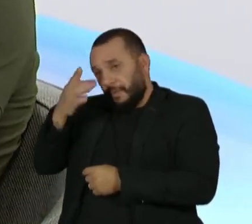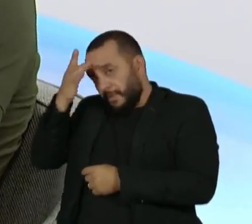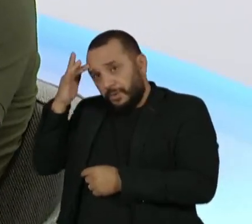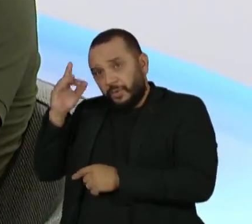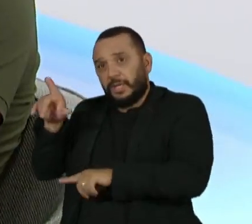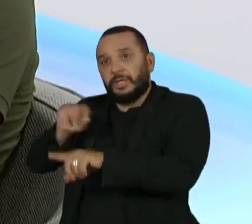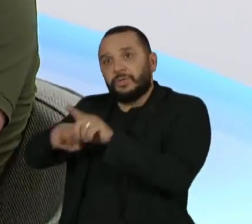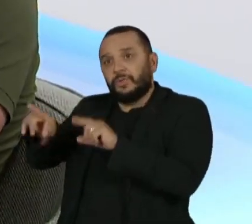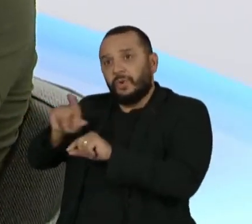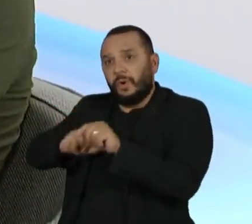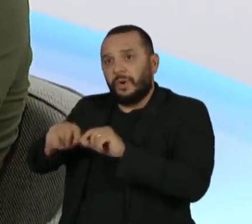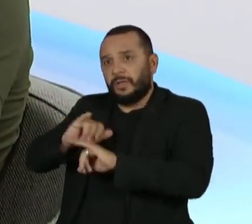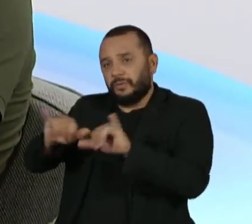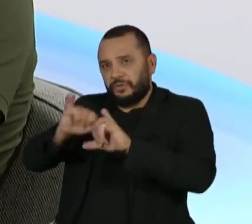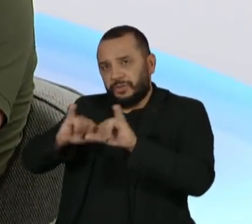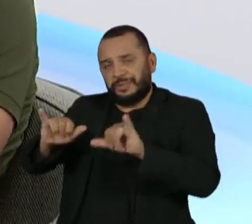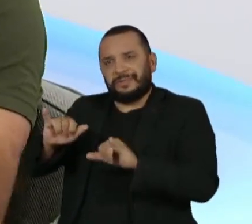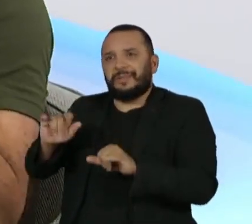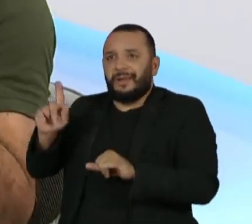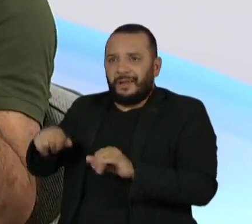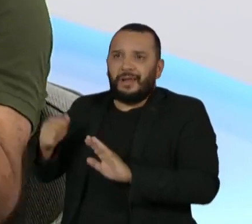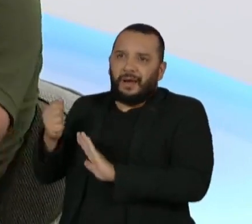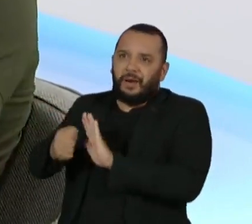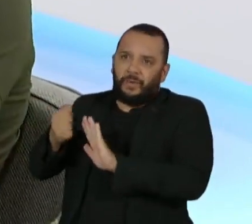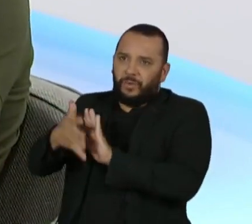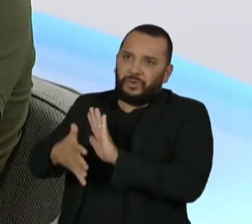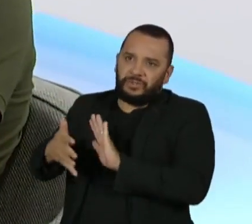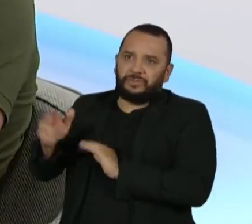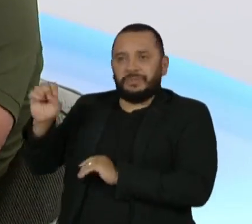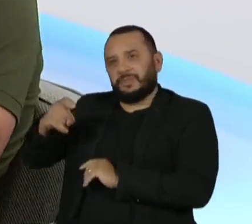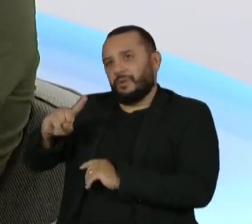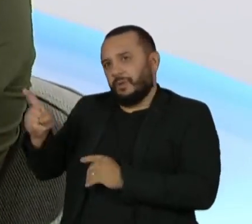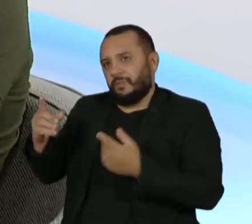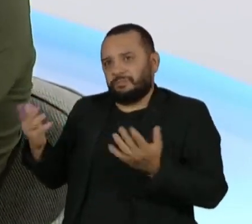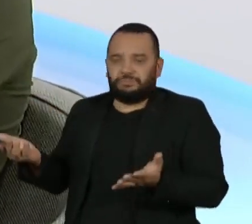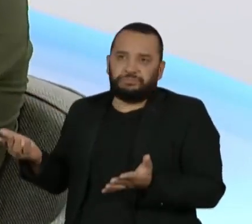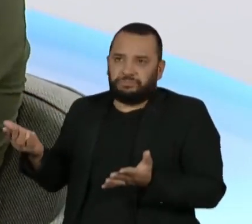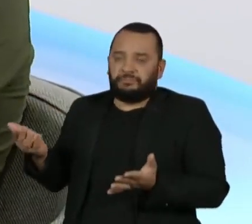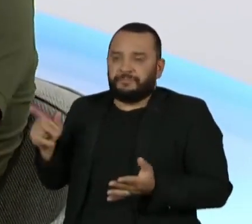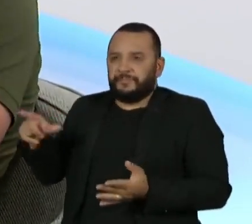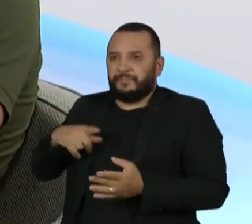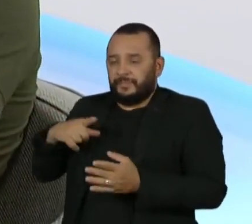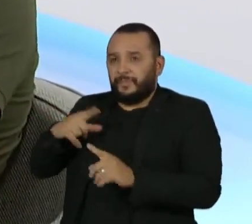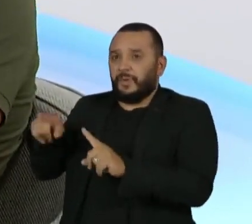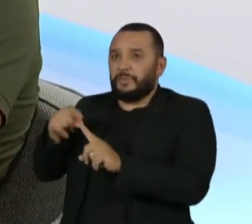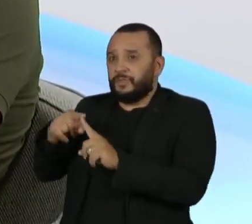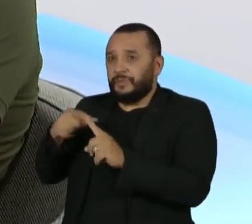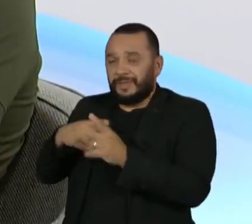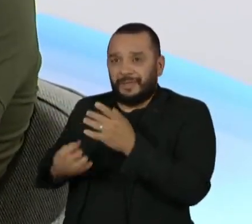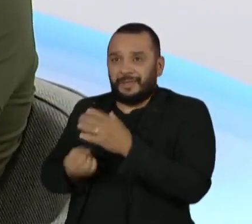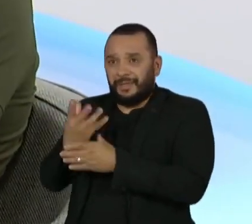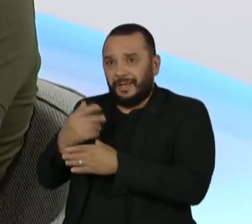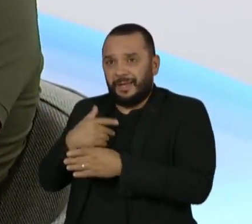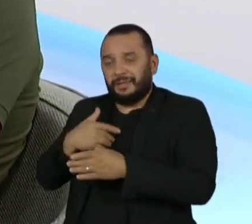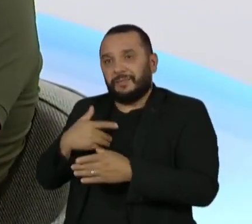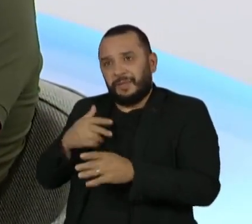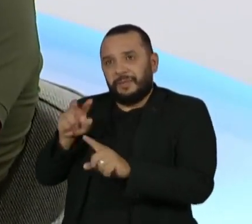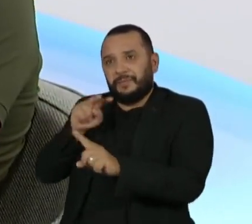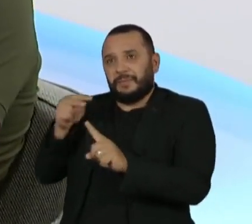algorítmico ou não. Ele foi escrito por pessoas e ele foi escrito com o objetivo de expor, de criar ou de promover uma certa visão de mundo.